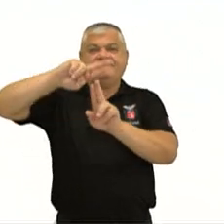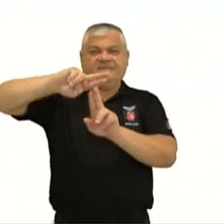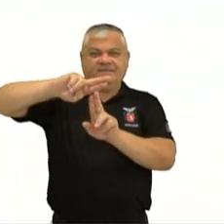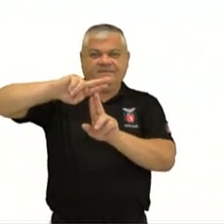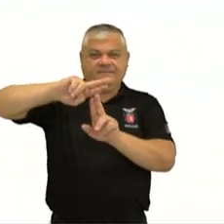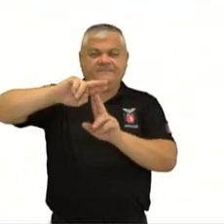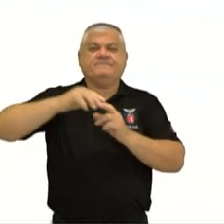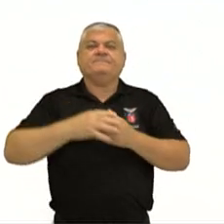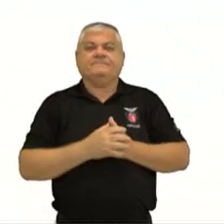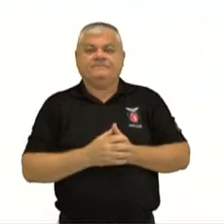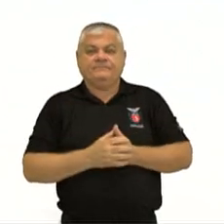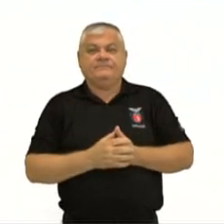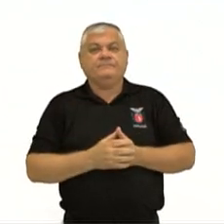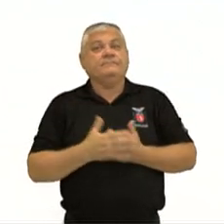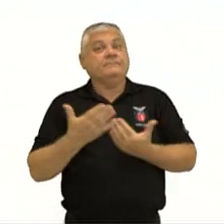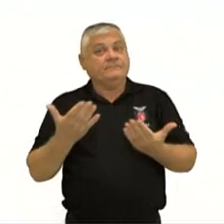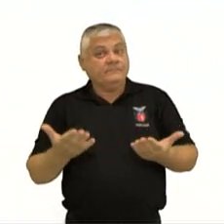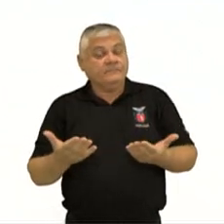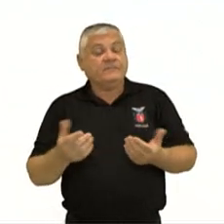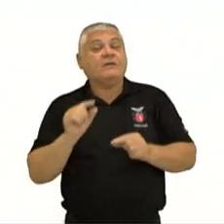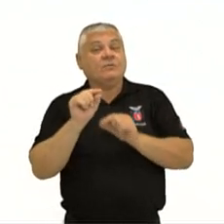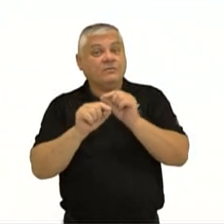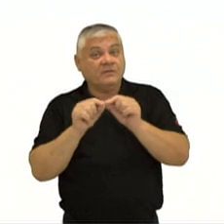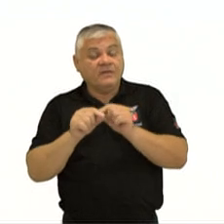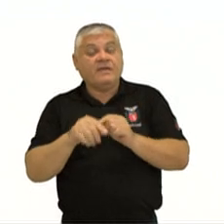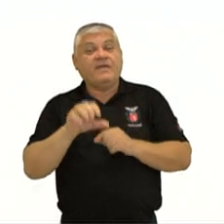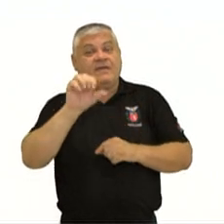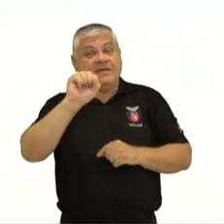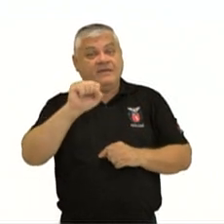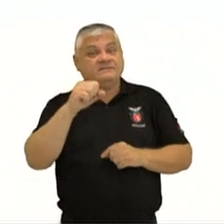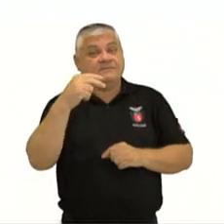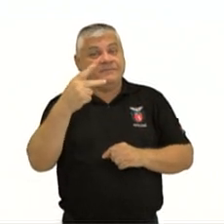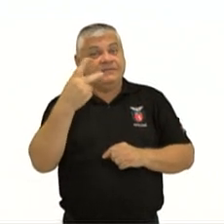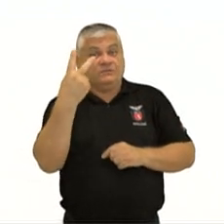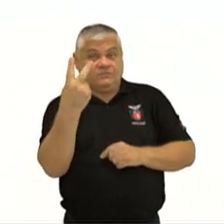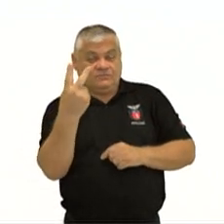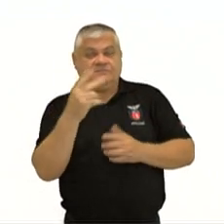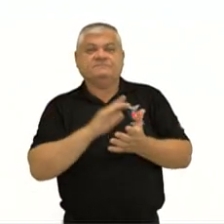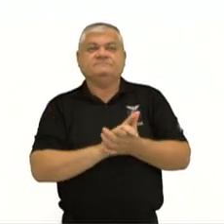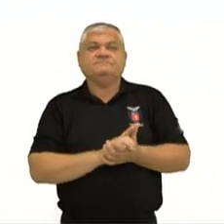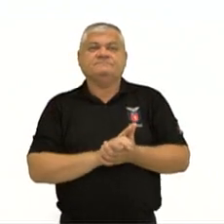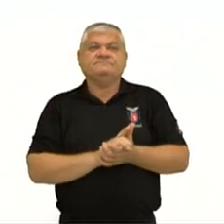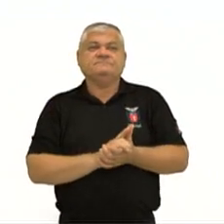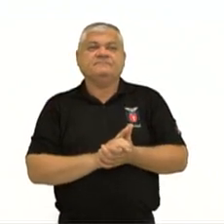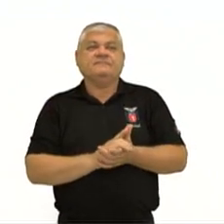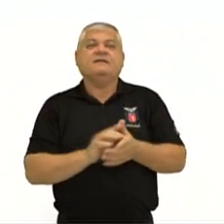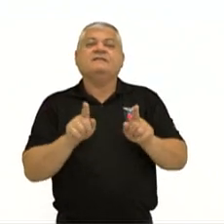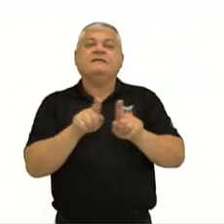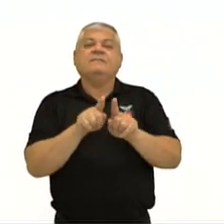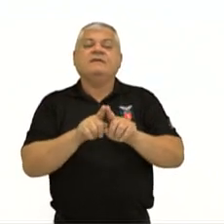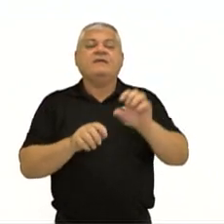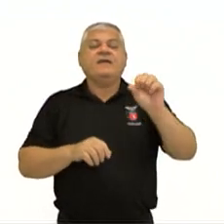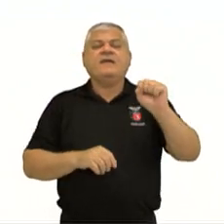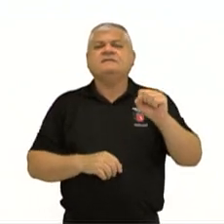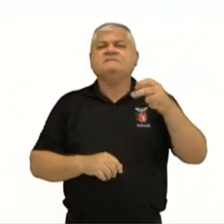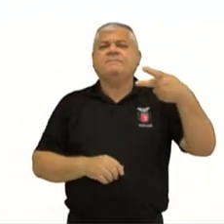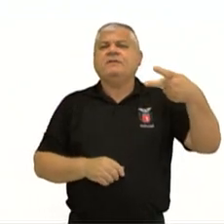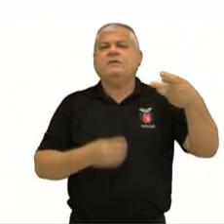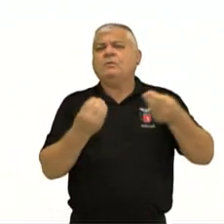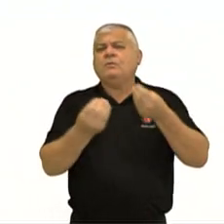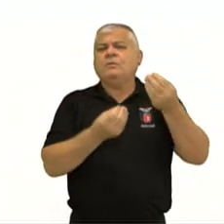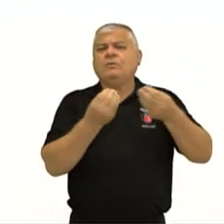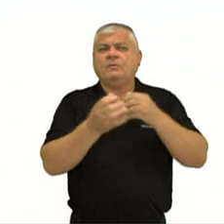Ok? Então essa seria a hibridização SP2. E para a hibridização SP, como é que funciona?